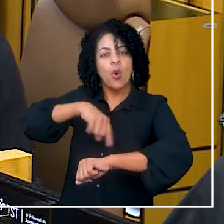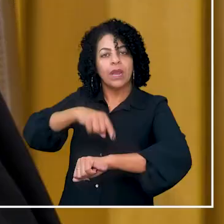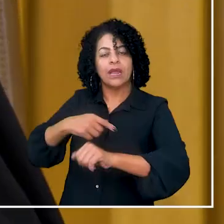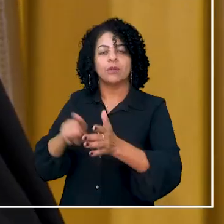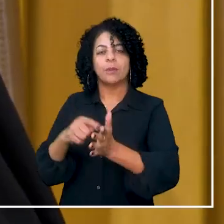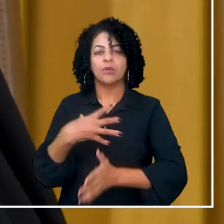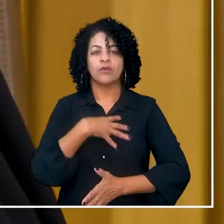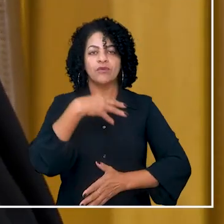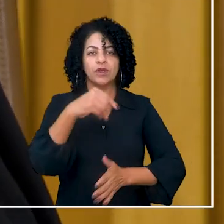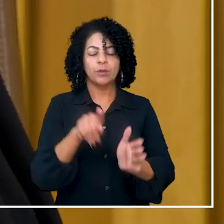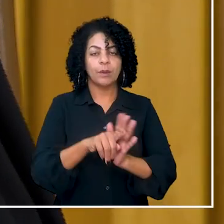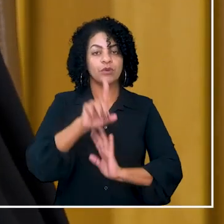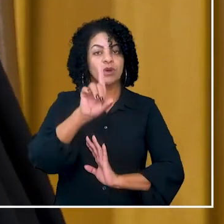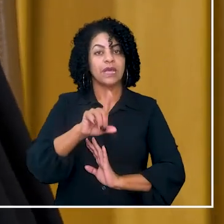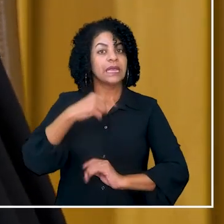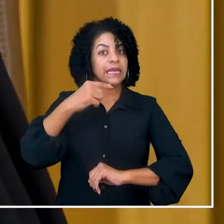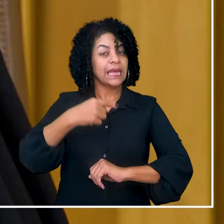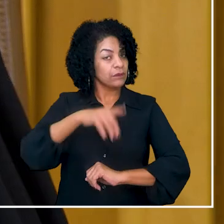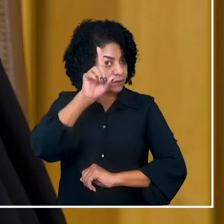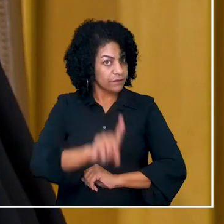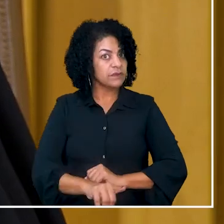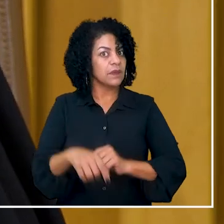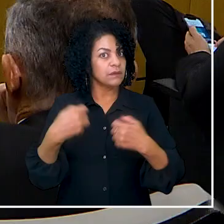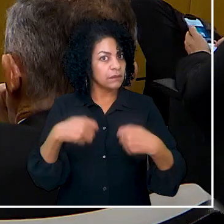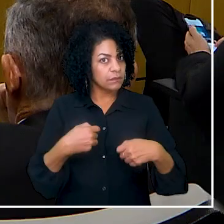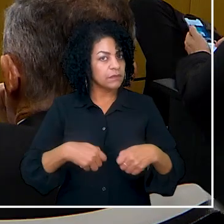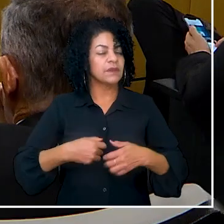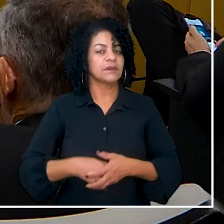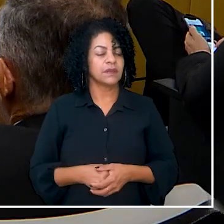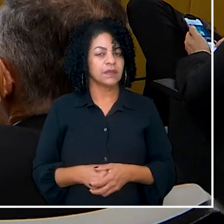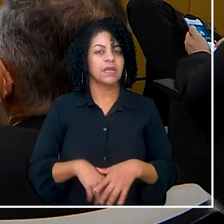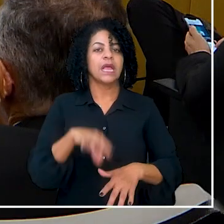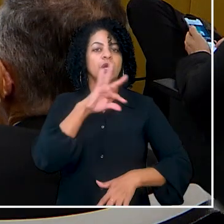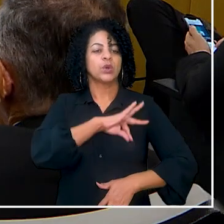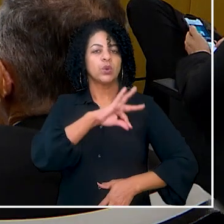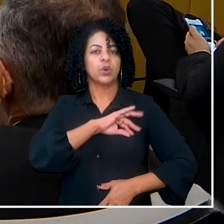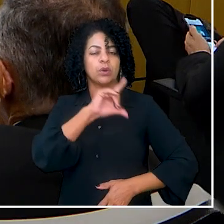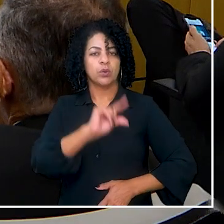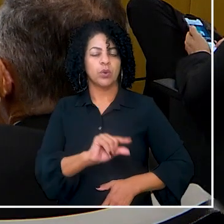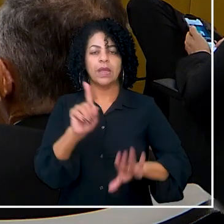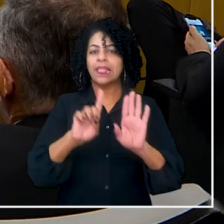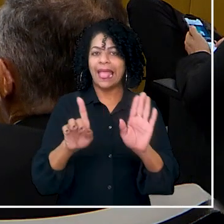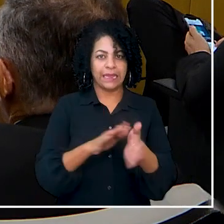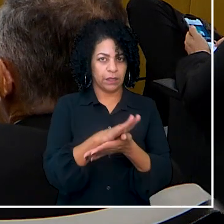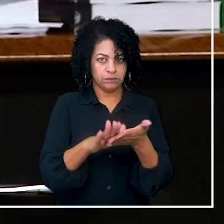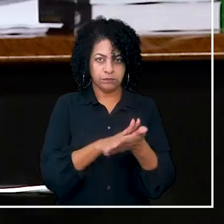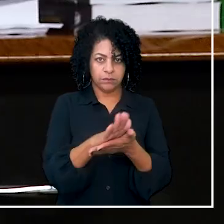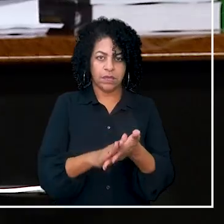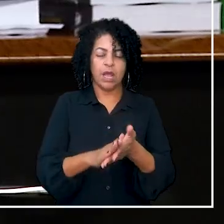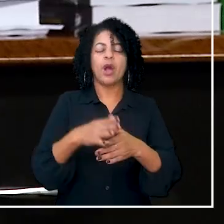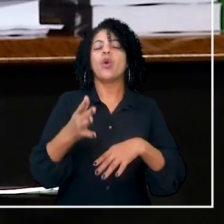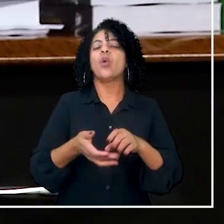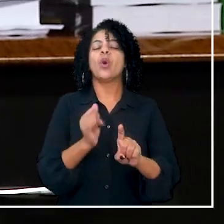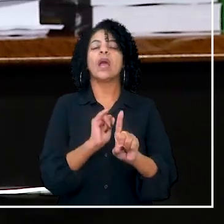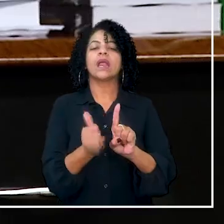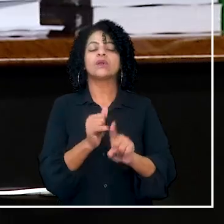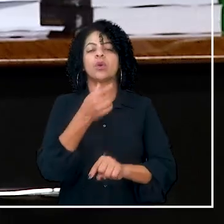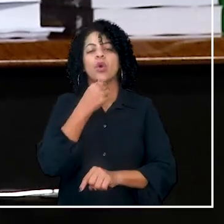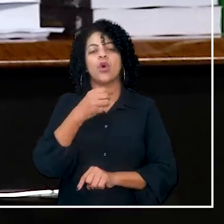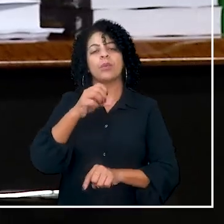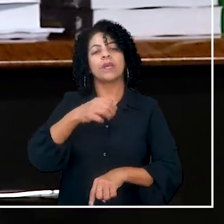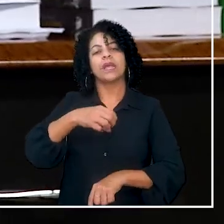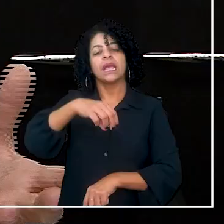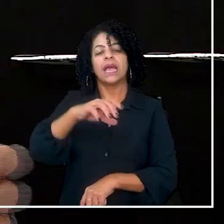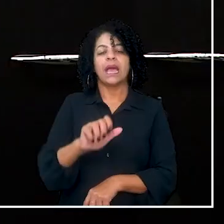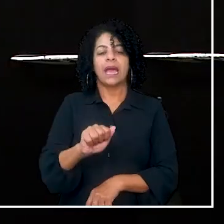o horário de trabalho de quem tem filho com deficiência. Isso sem a diminuição dos vencimentos. O relator foi o ministro